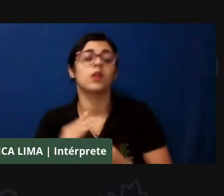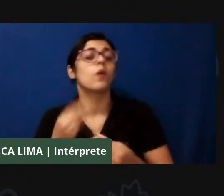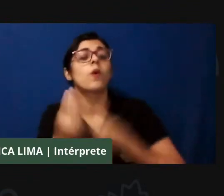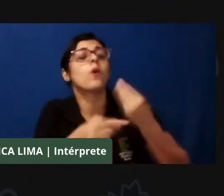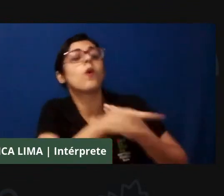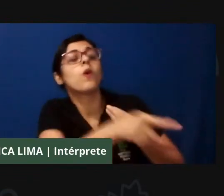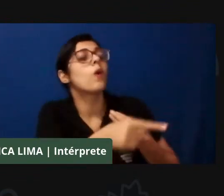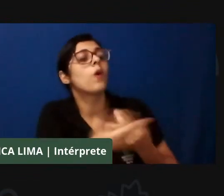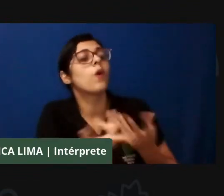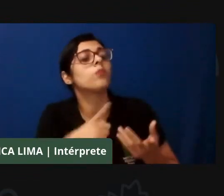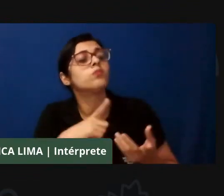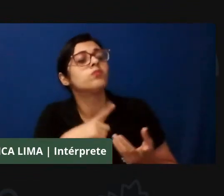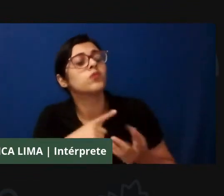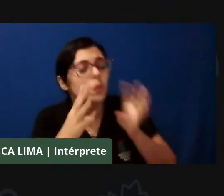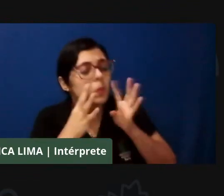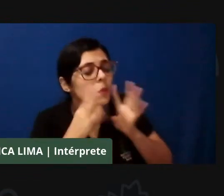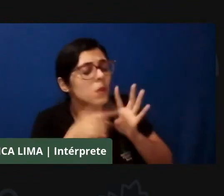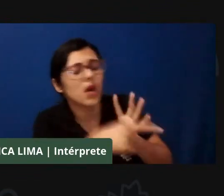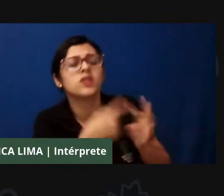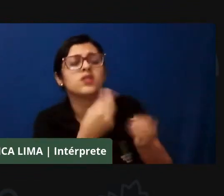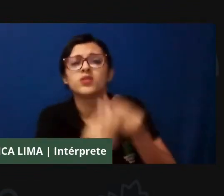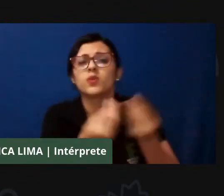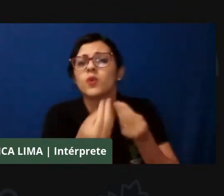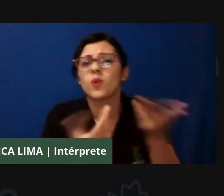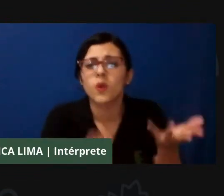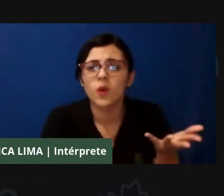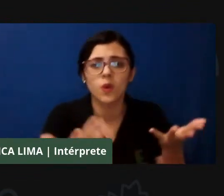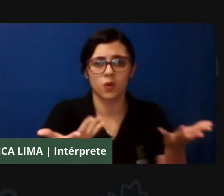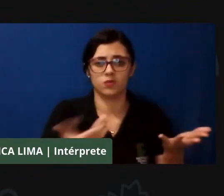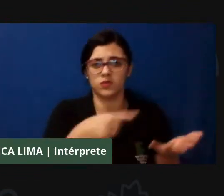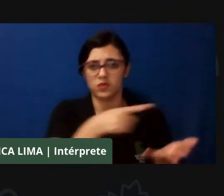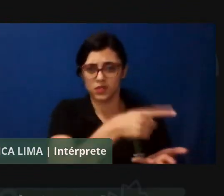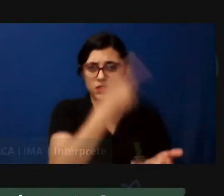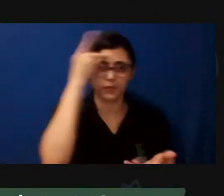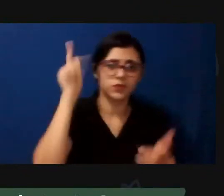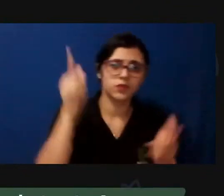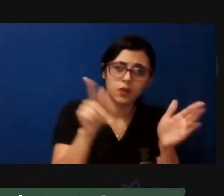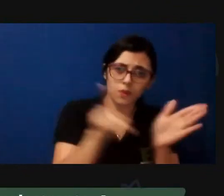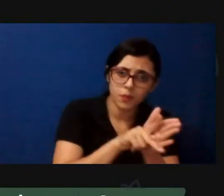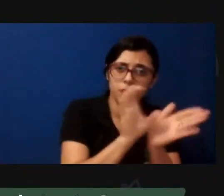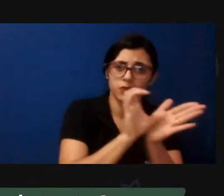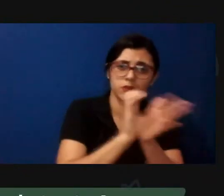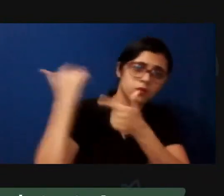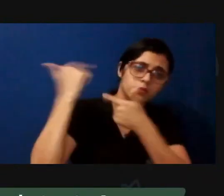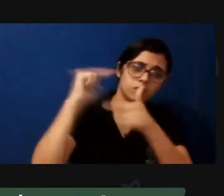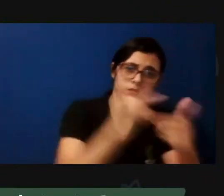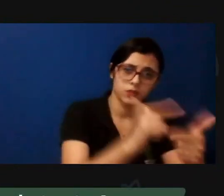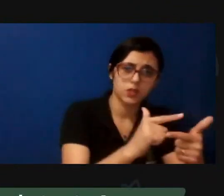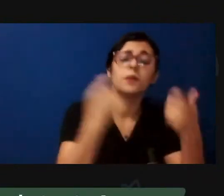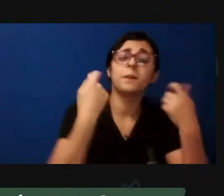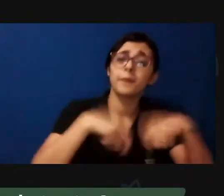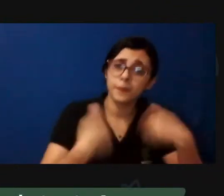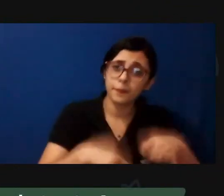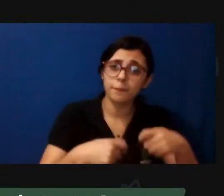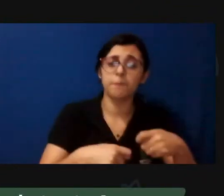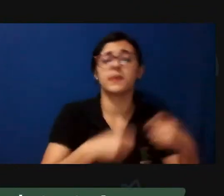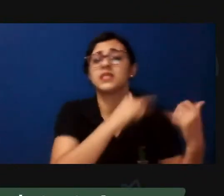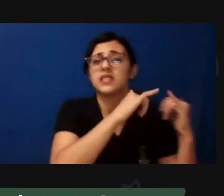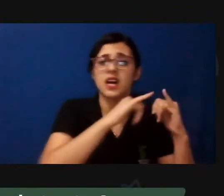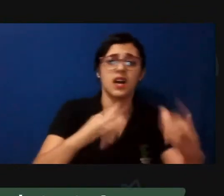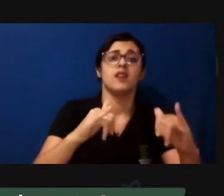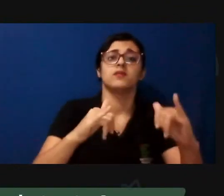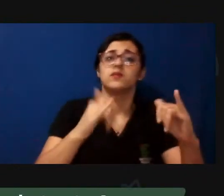utilizando muitas nossas falas para denunciar o racismo estrutural, a forma